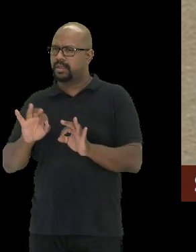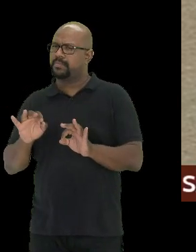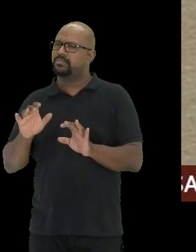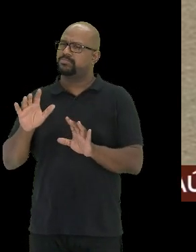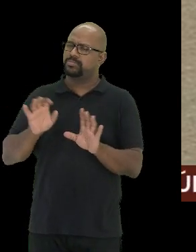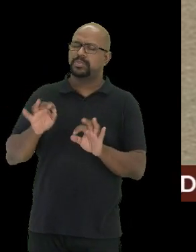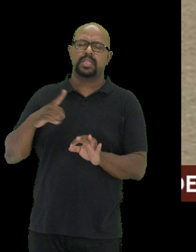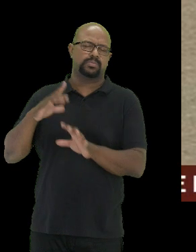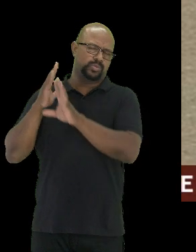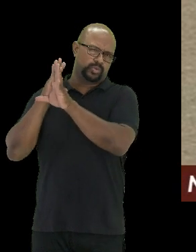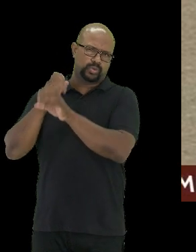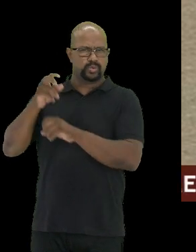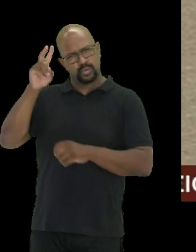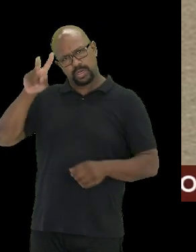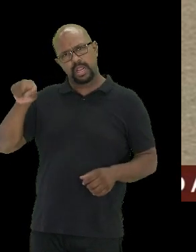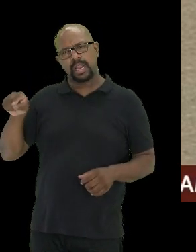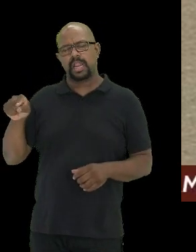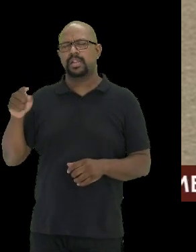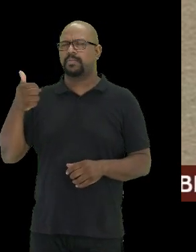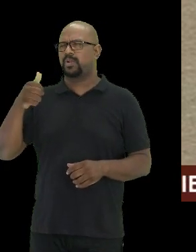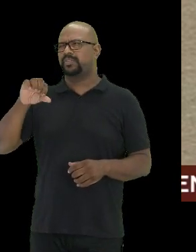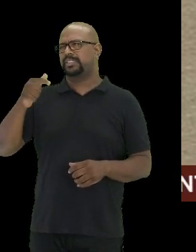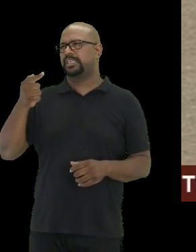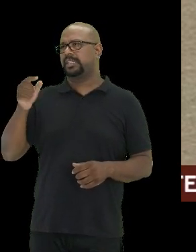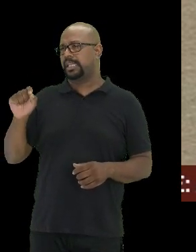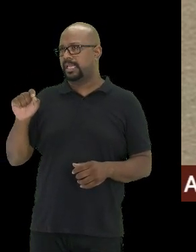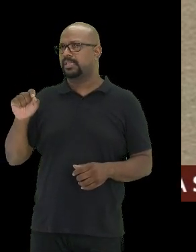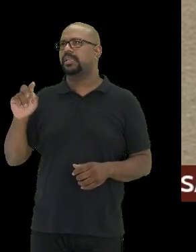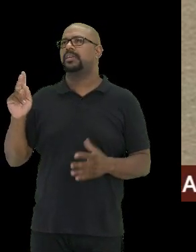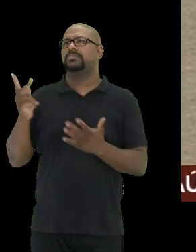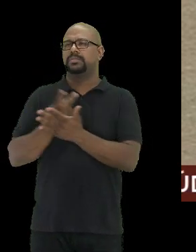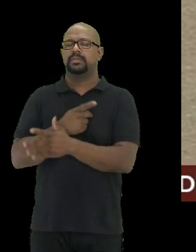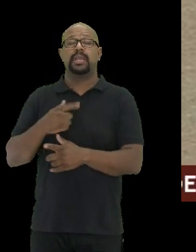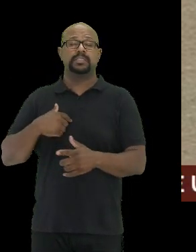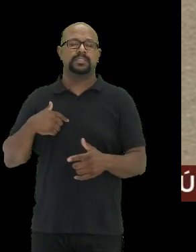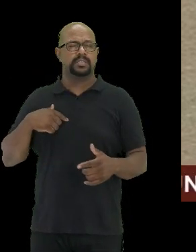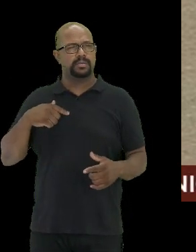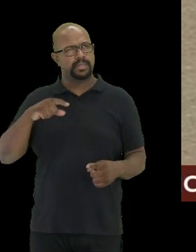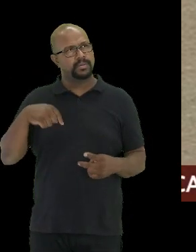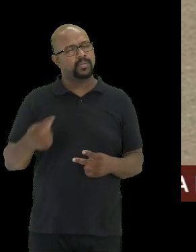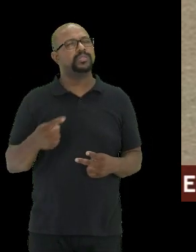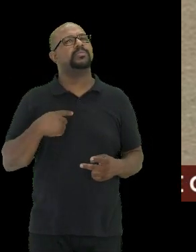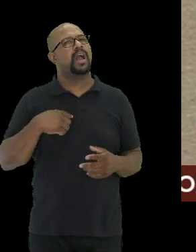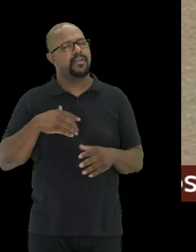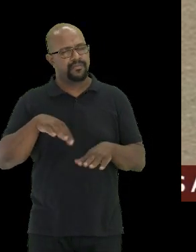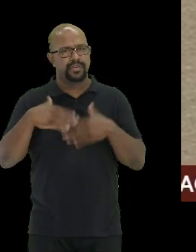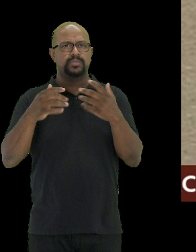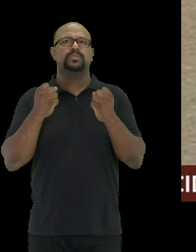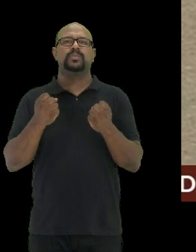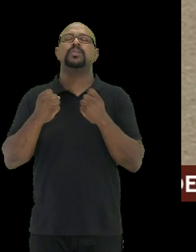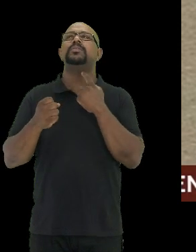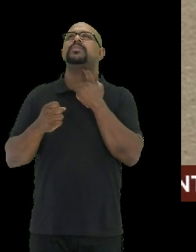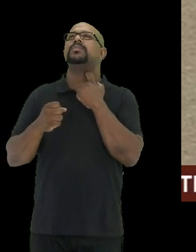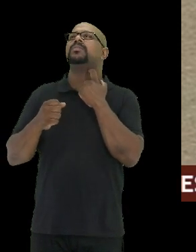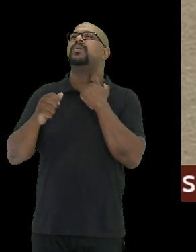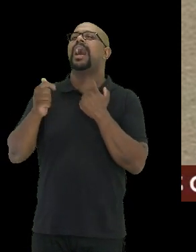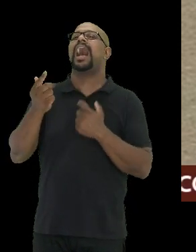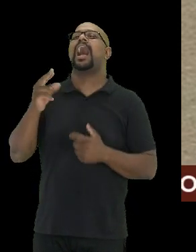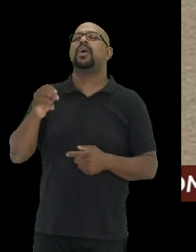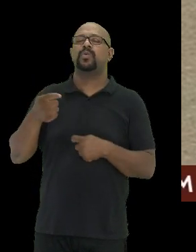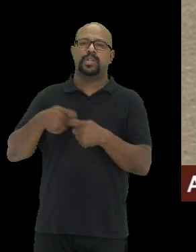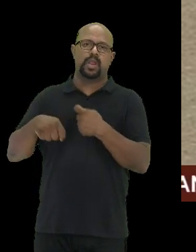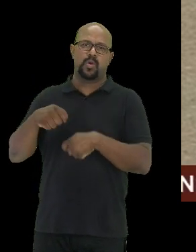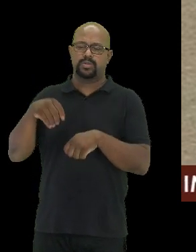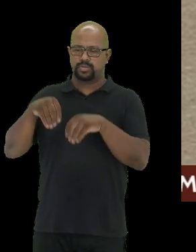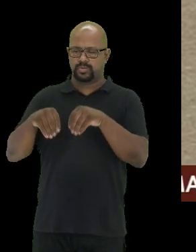Temos o tal ex-reporado da década de 70, mas temos também de lá para cá um avanço muito grande no arco de repósitos no Brasil, isso é justo.